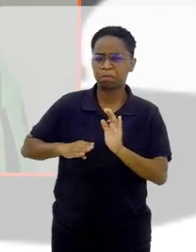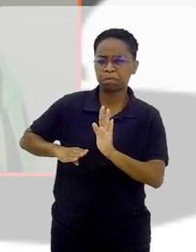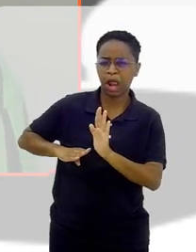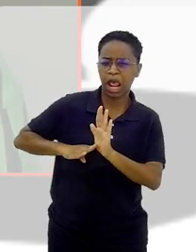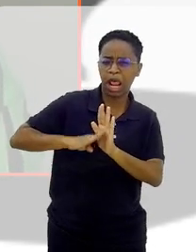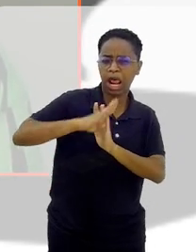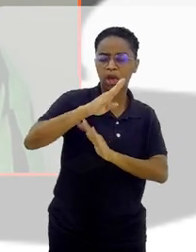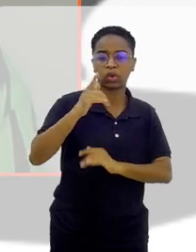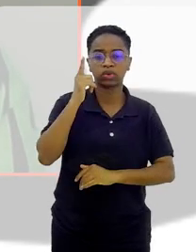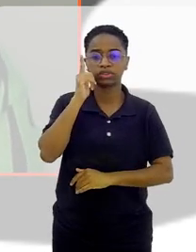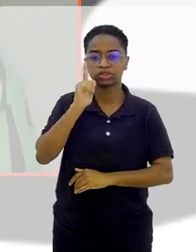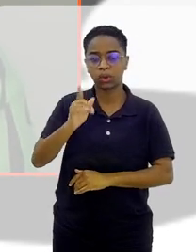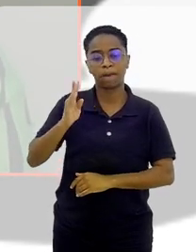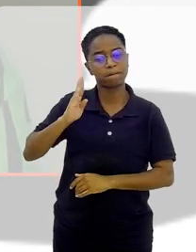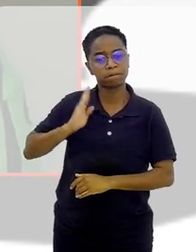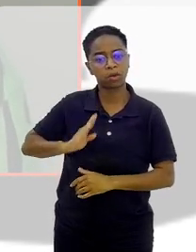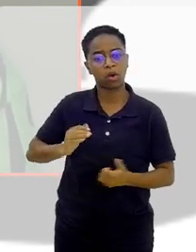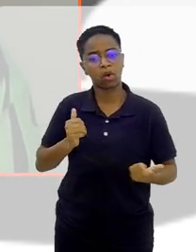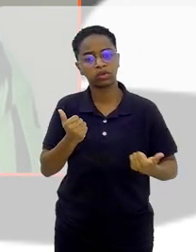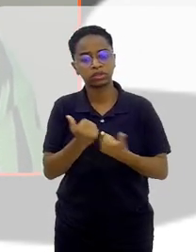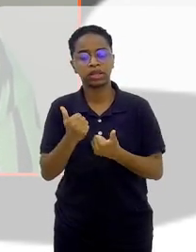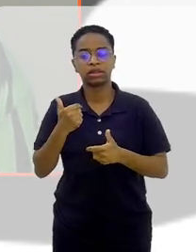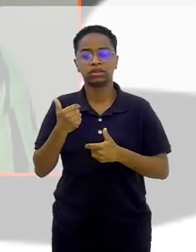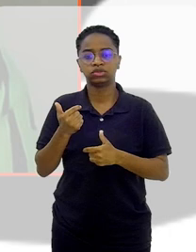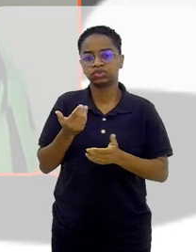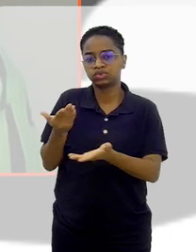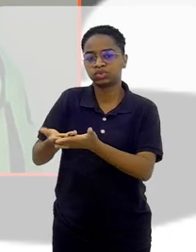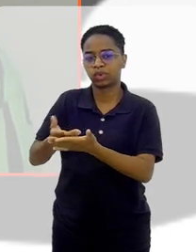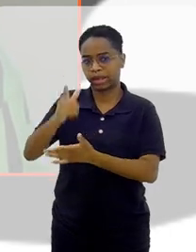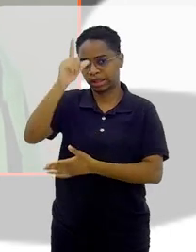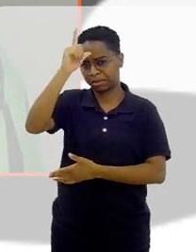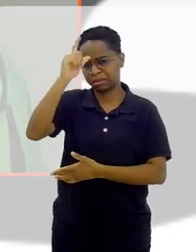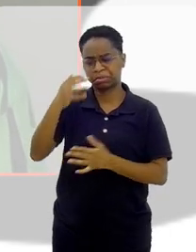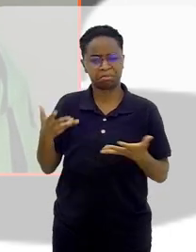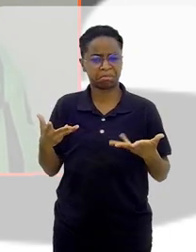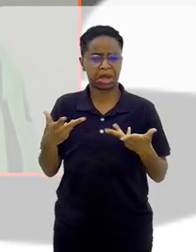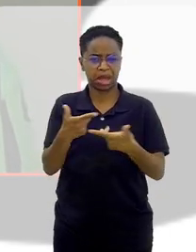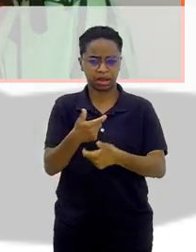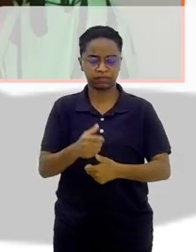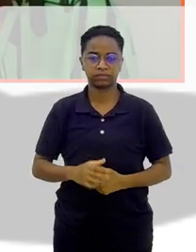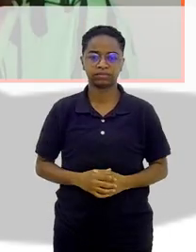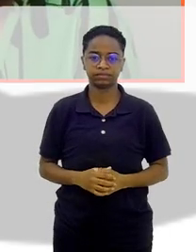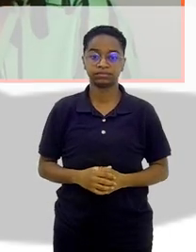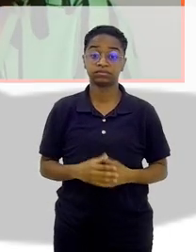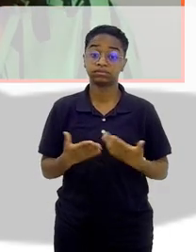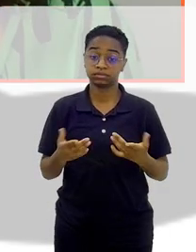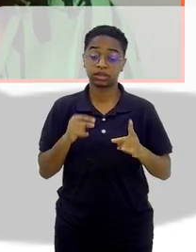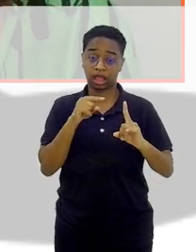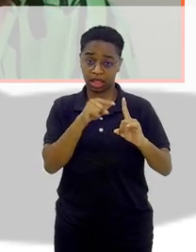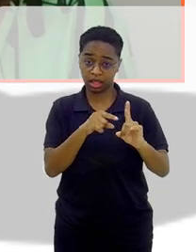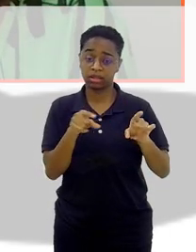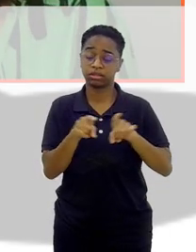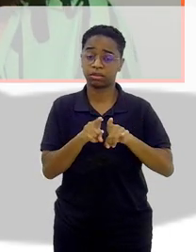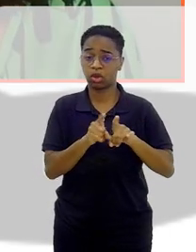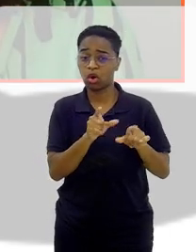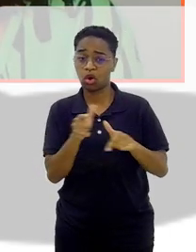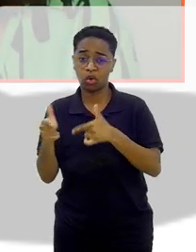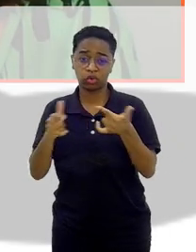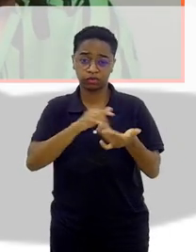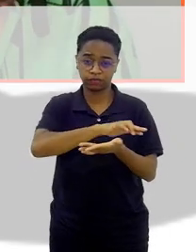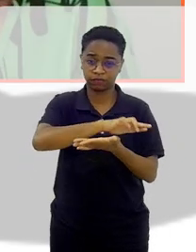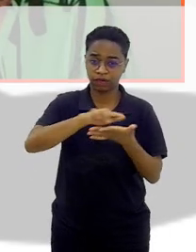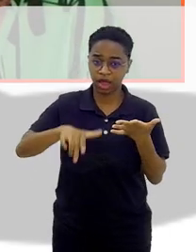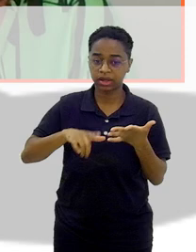ela ganhou uma bolsa de estudos, ela foi para a Alemanha, coisa incrível. E como ela, vários